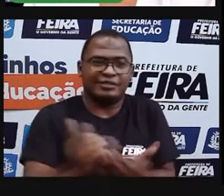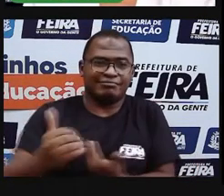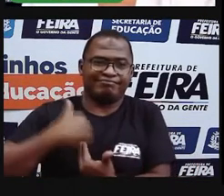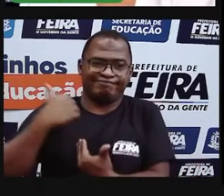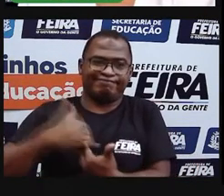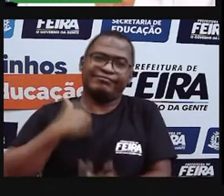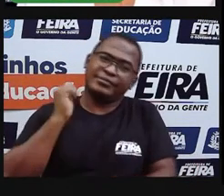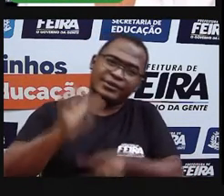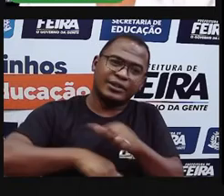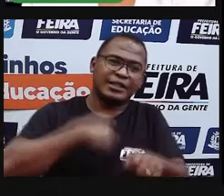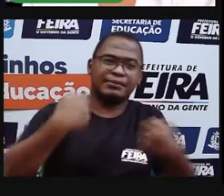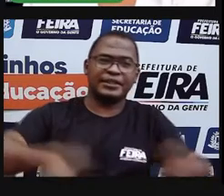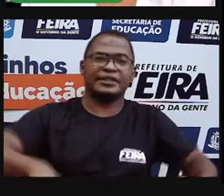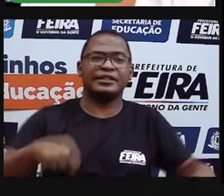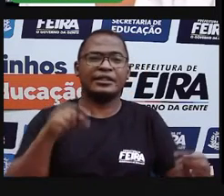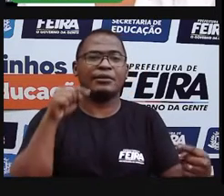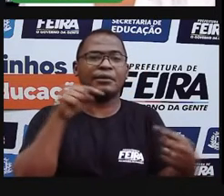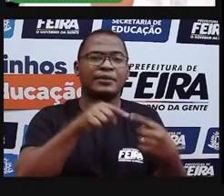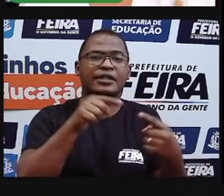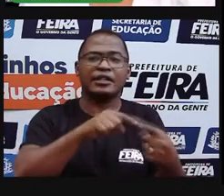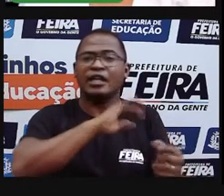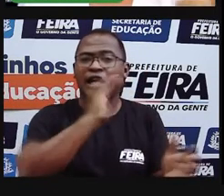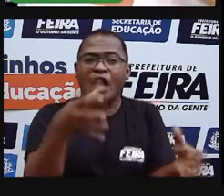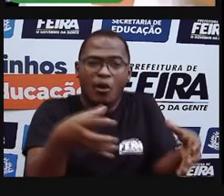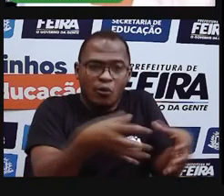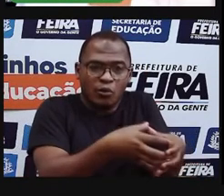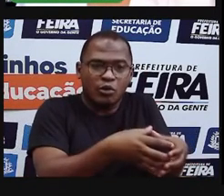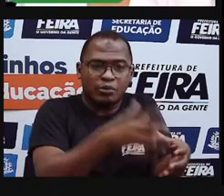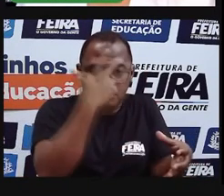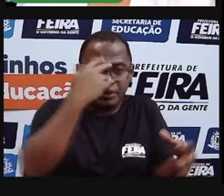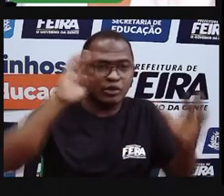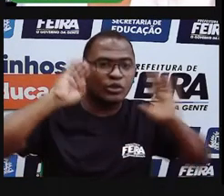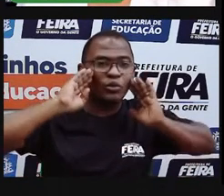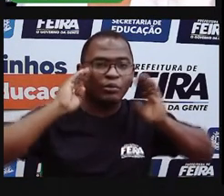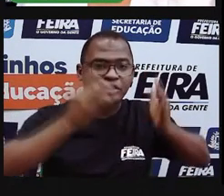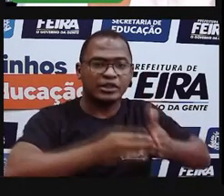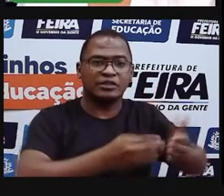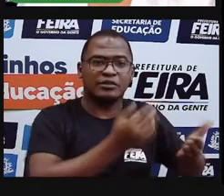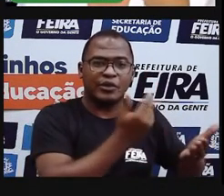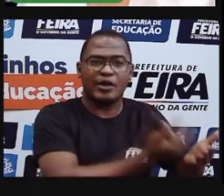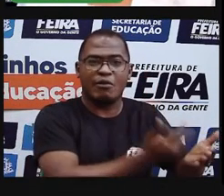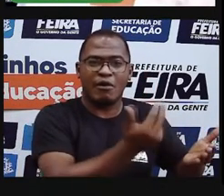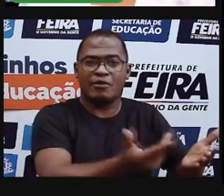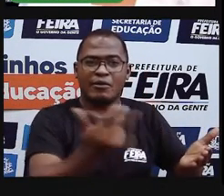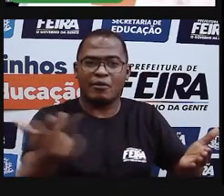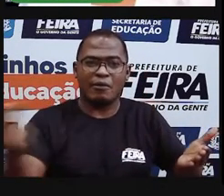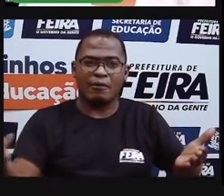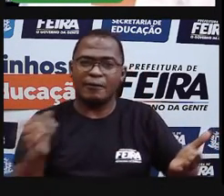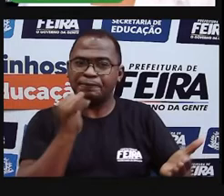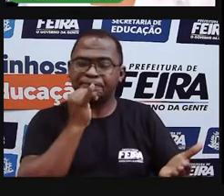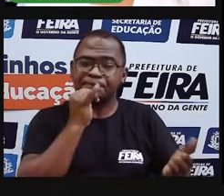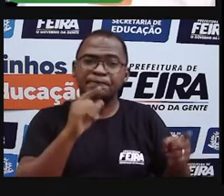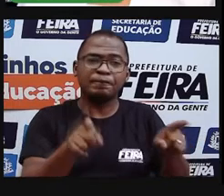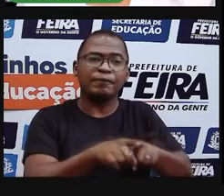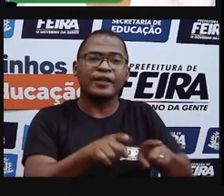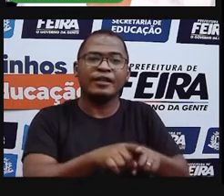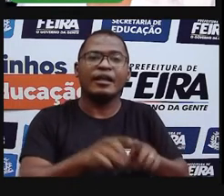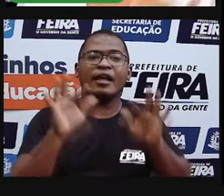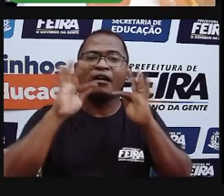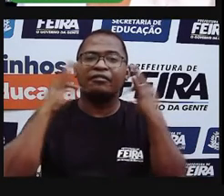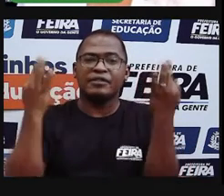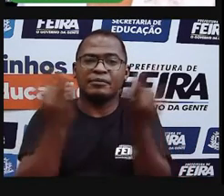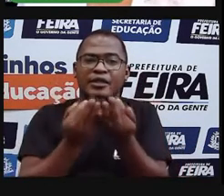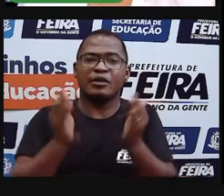mesmo ambiente, com aquele objetivo comum. Então, qual o objetivo maior da família, nossa primeira comunidade? Qual o